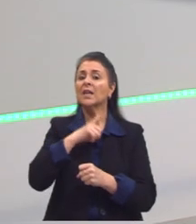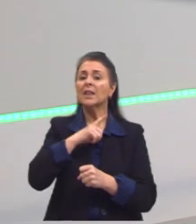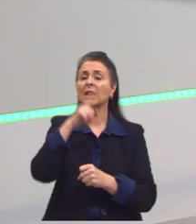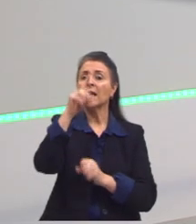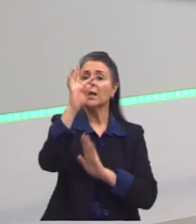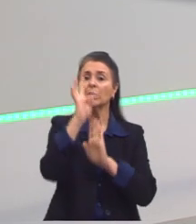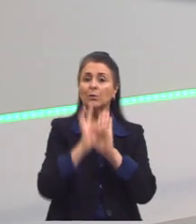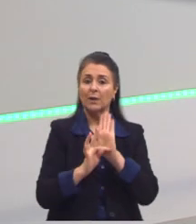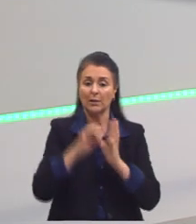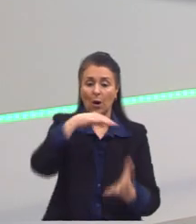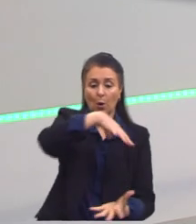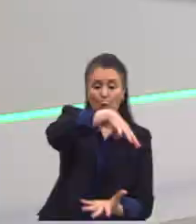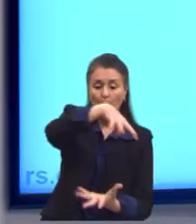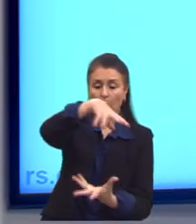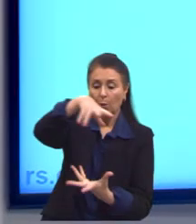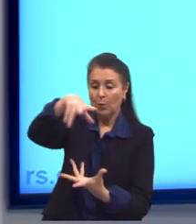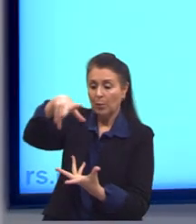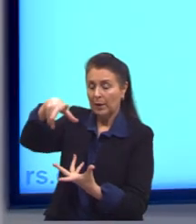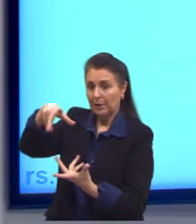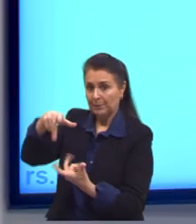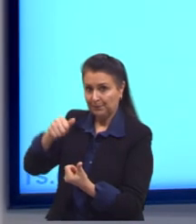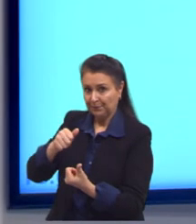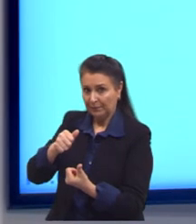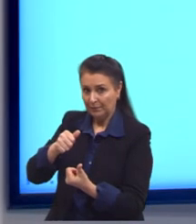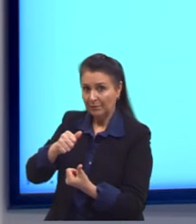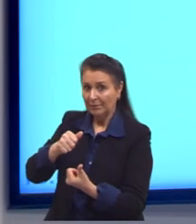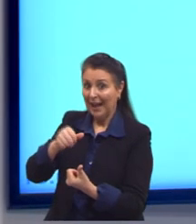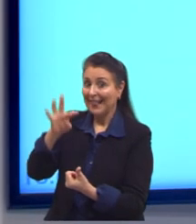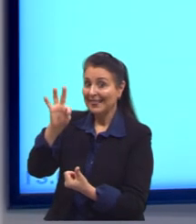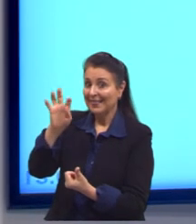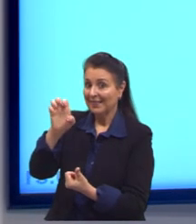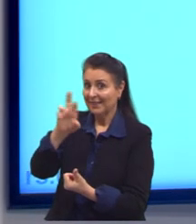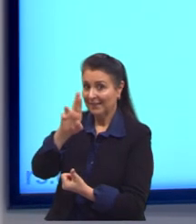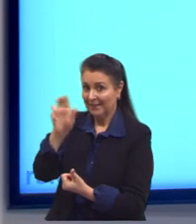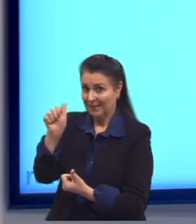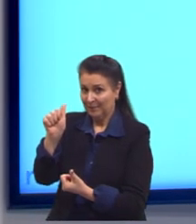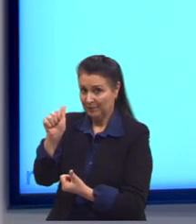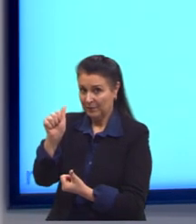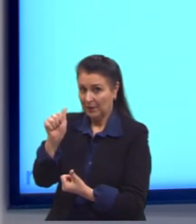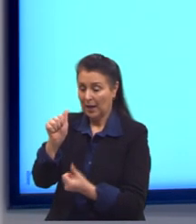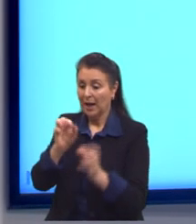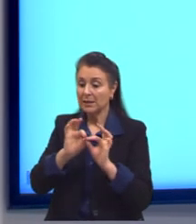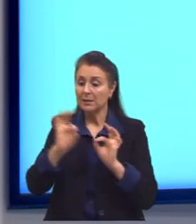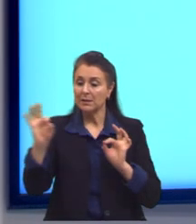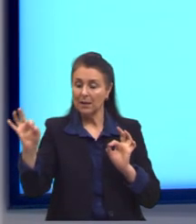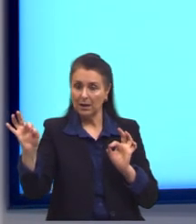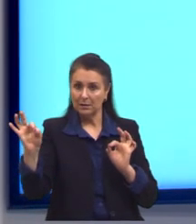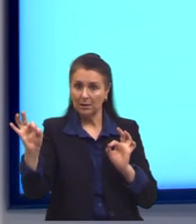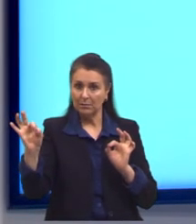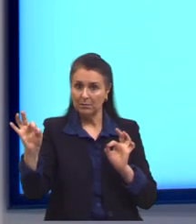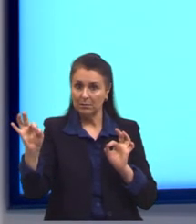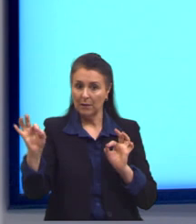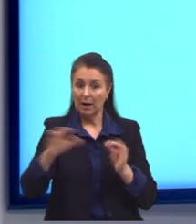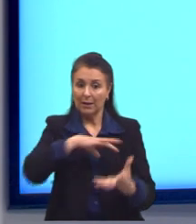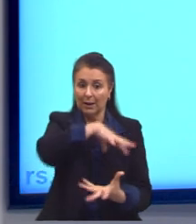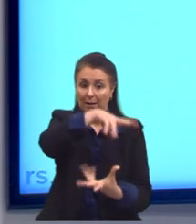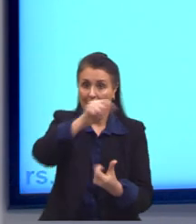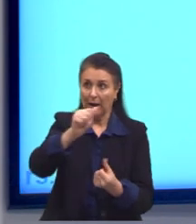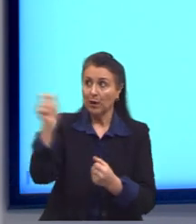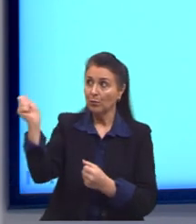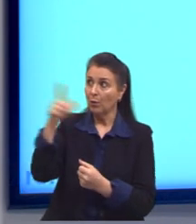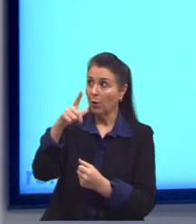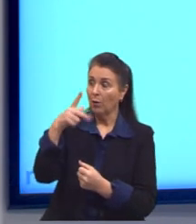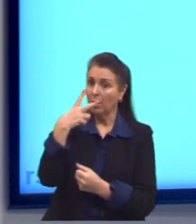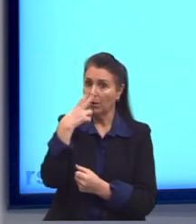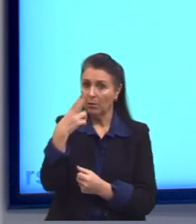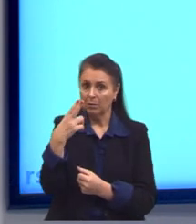o planeta em questão, ele está a mesma distância aproximadamente da Terra como está do Sol. Então, essa informação